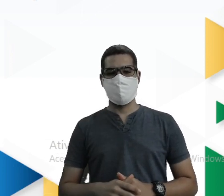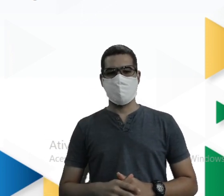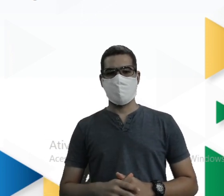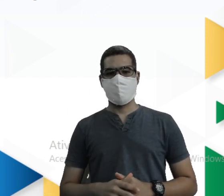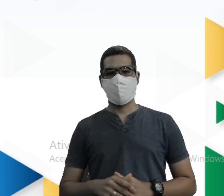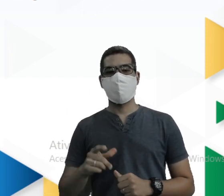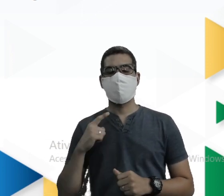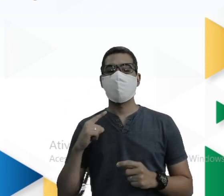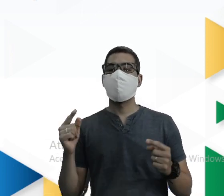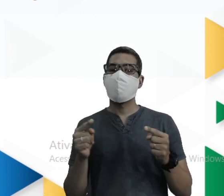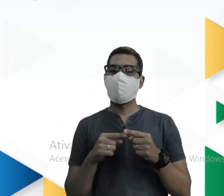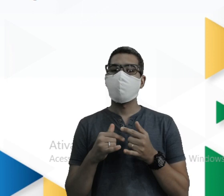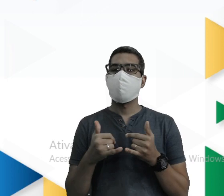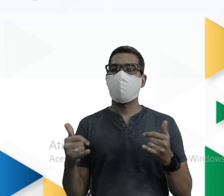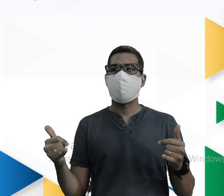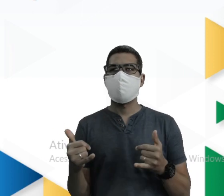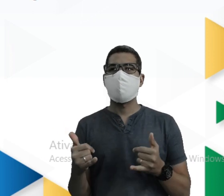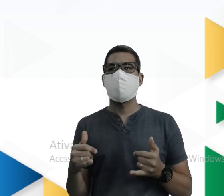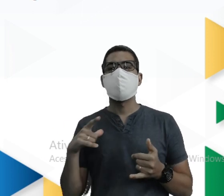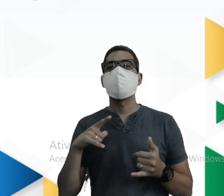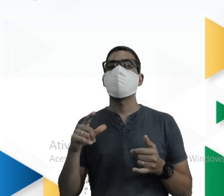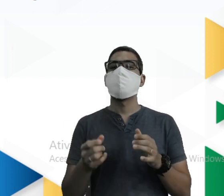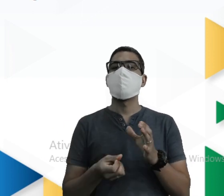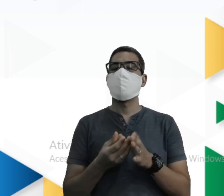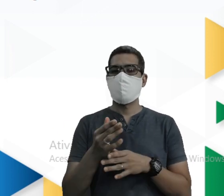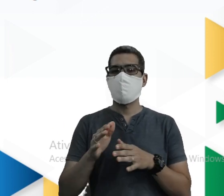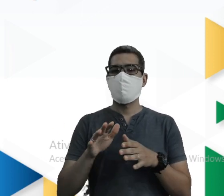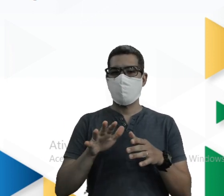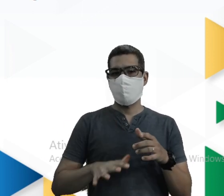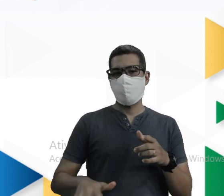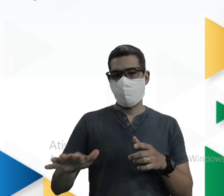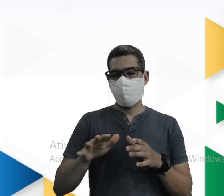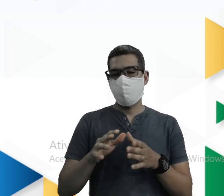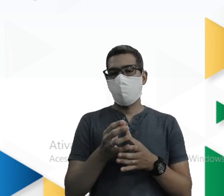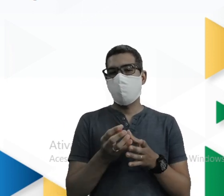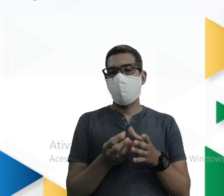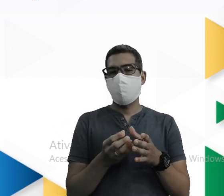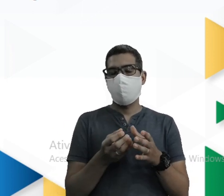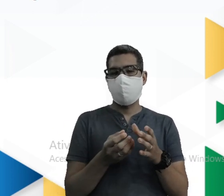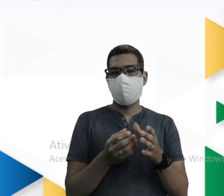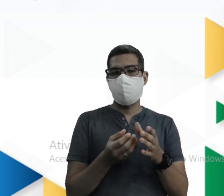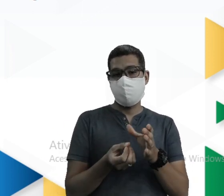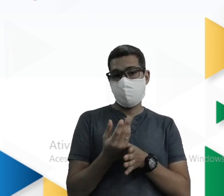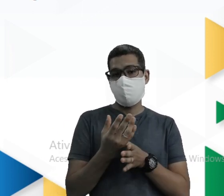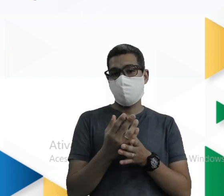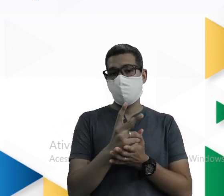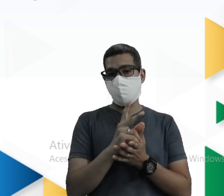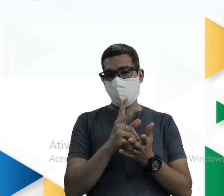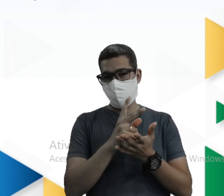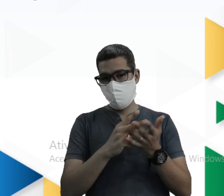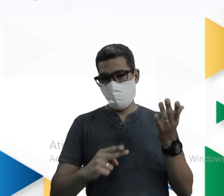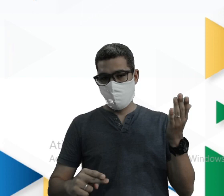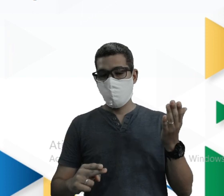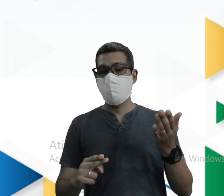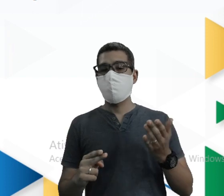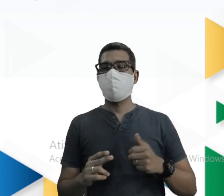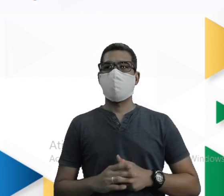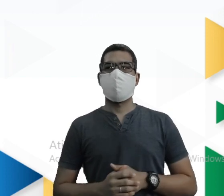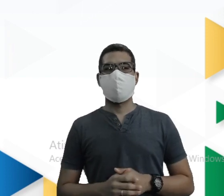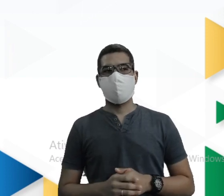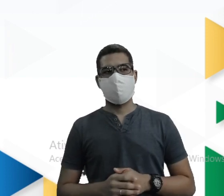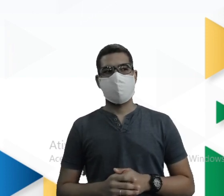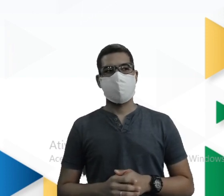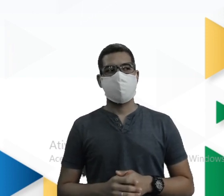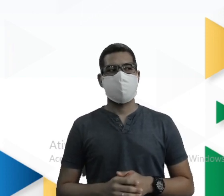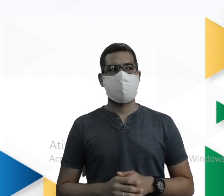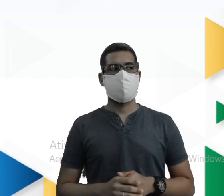A uma reta Tá bom? Pode gerar uma figura Idêntica da original Só que em posição invertida Como a gente